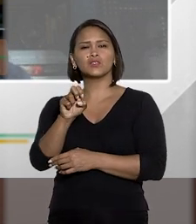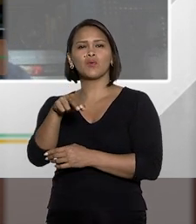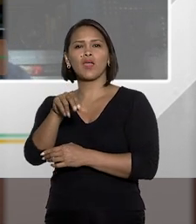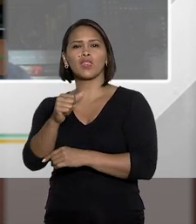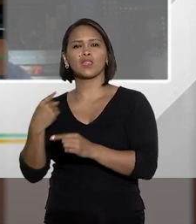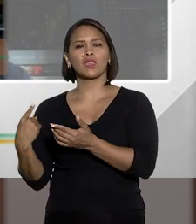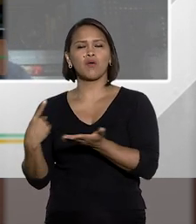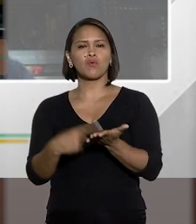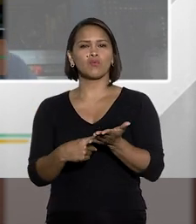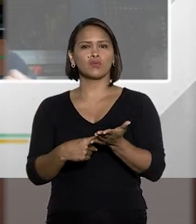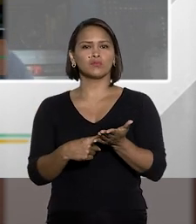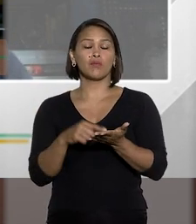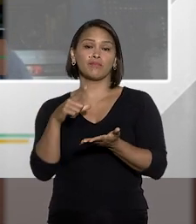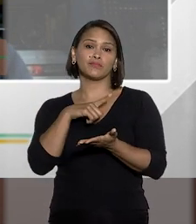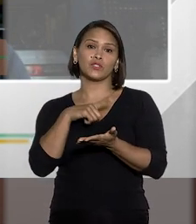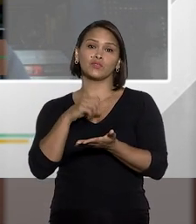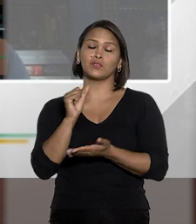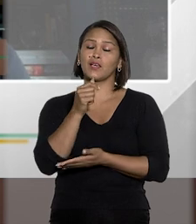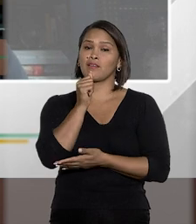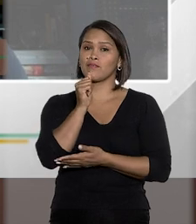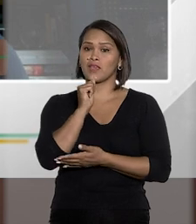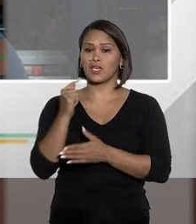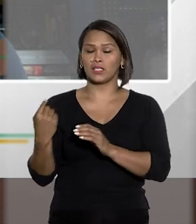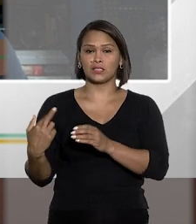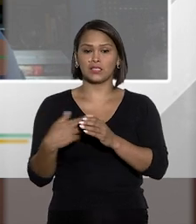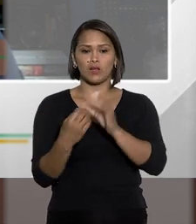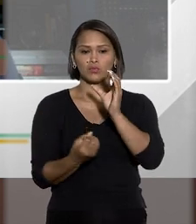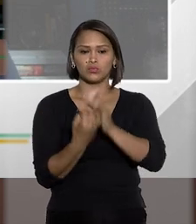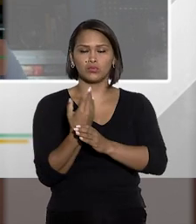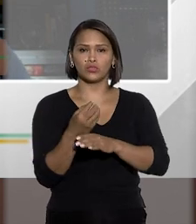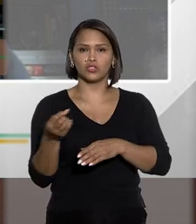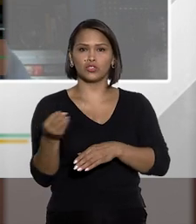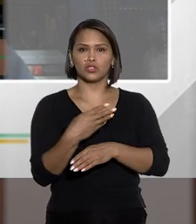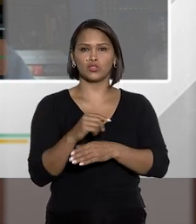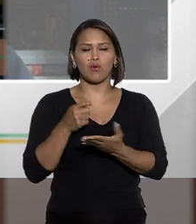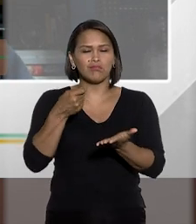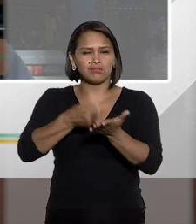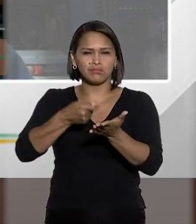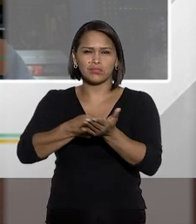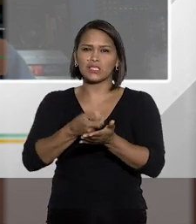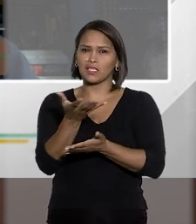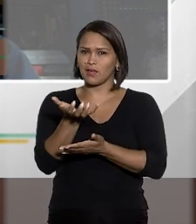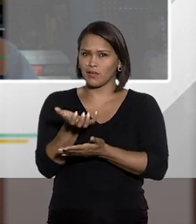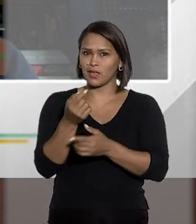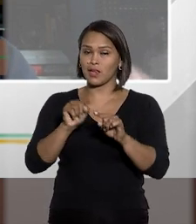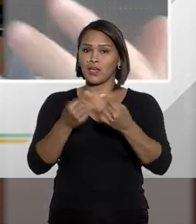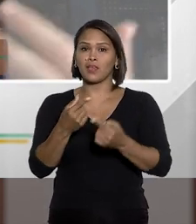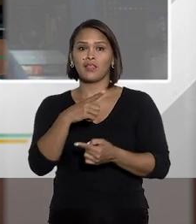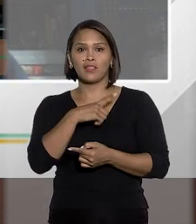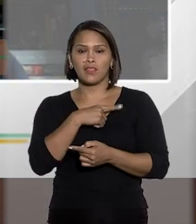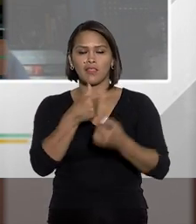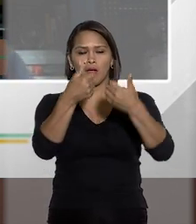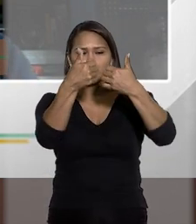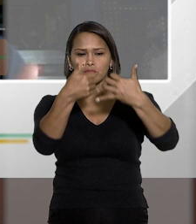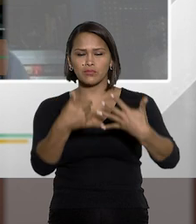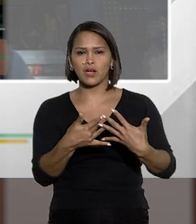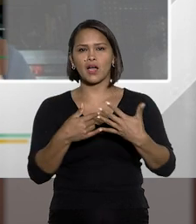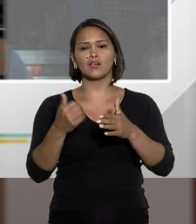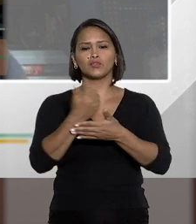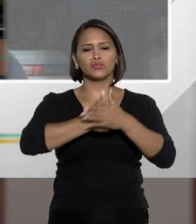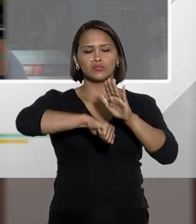se o Renato concorda. Não houve ainda o recrudescimento que se desejava. Porque ainda temos